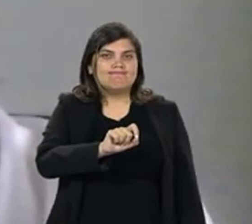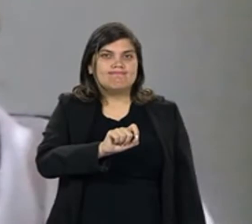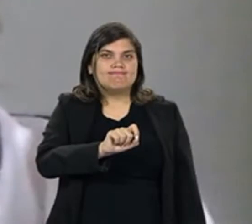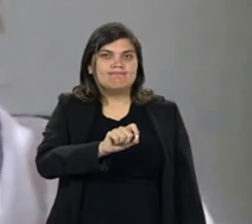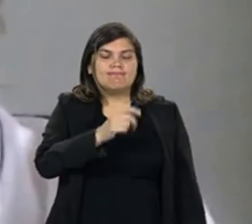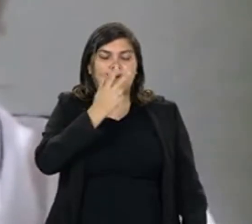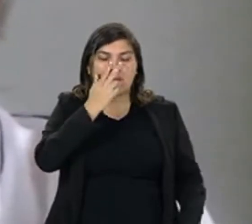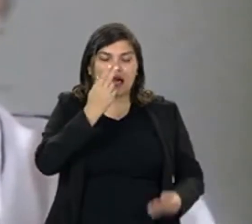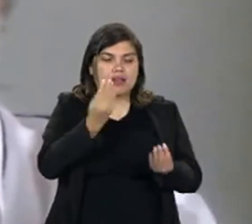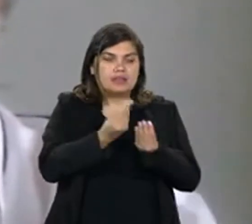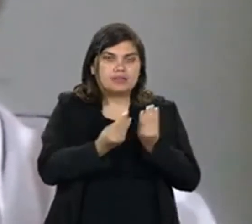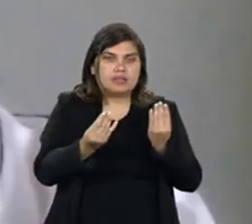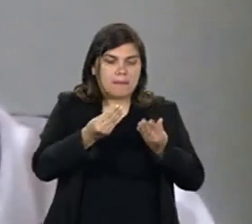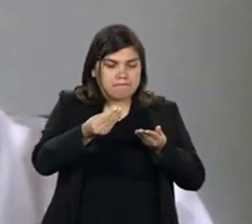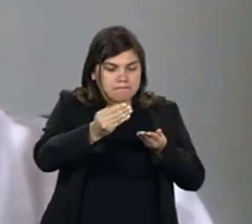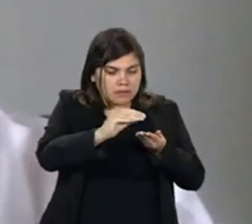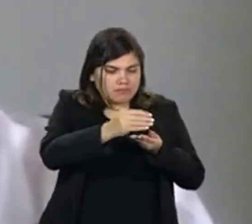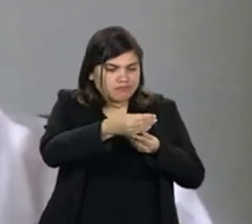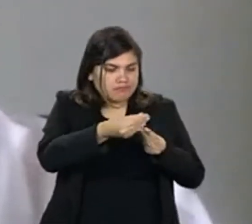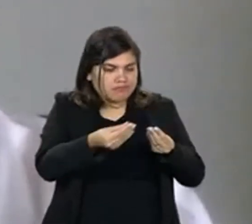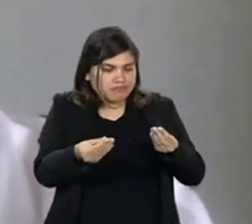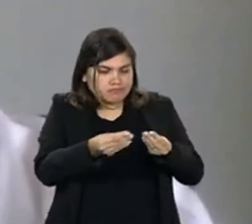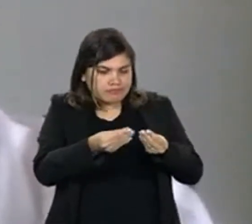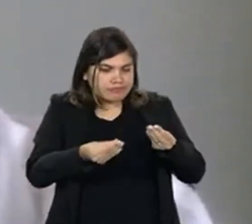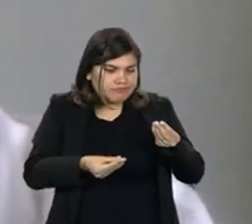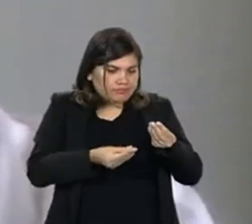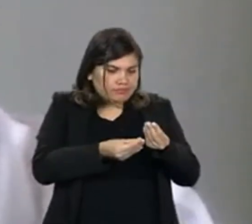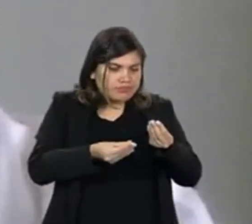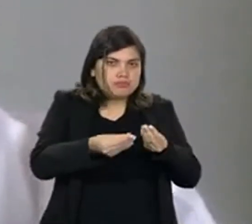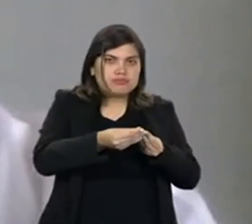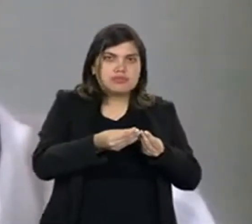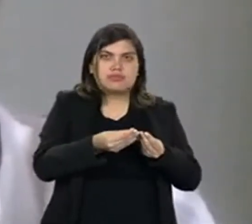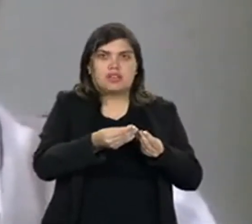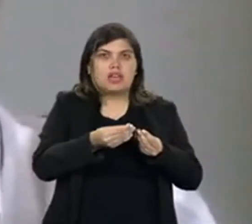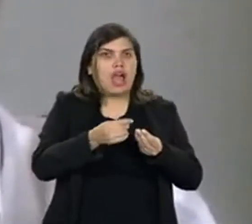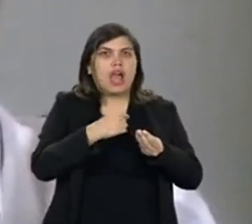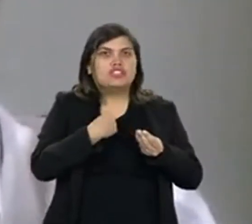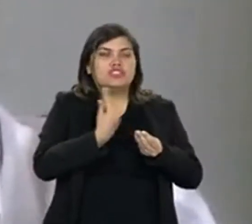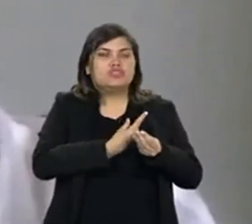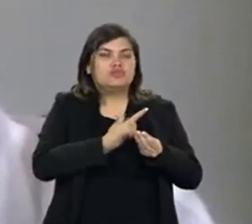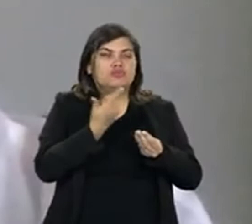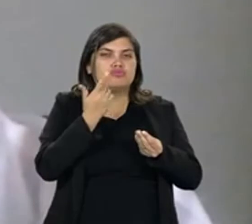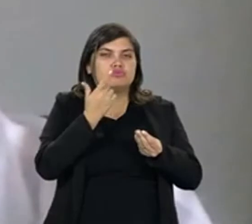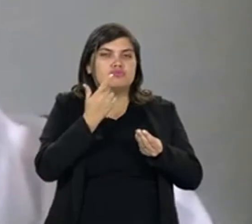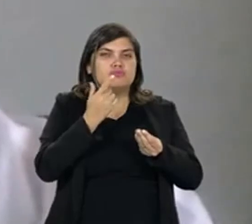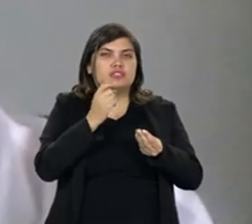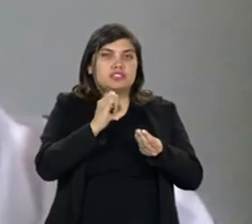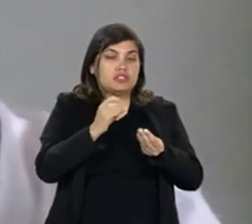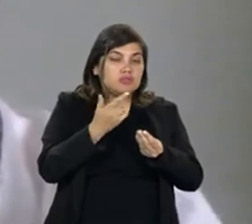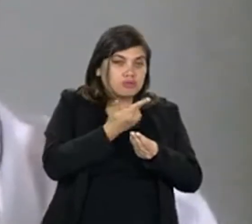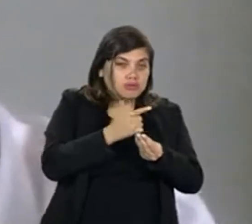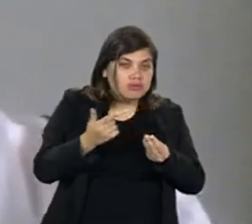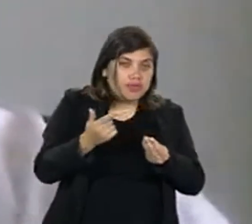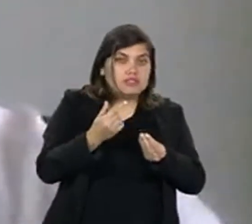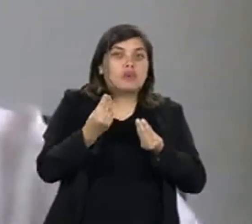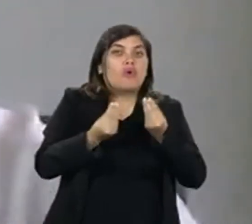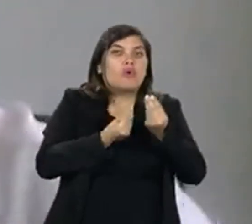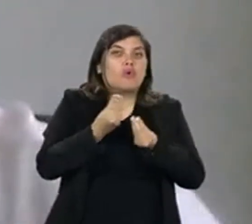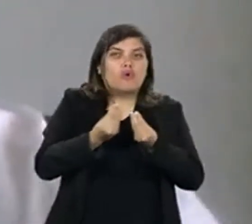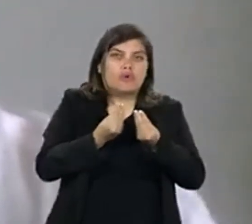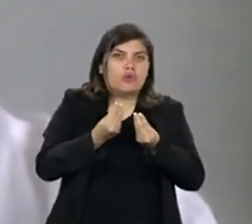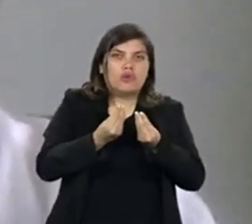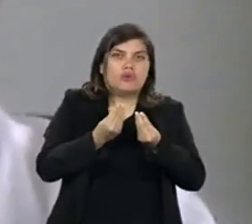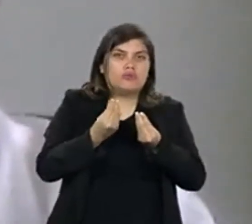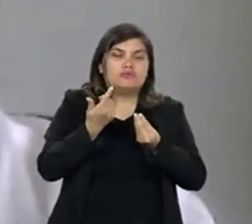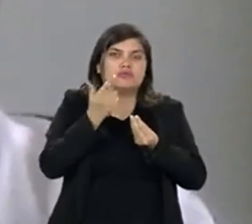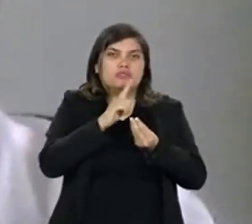uma parte de um quebra-cabeça sem o qual a gente não teria eleições limpas. Dada